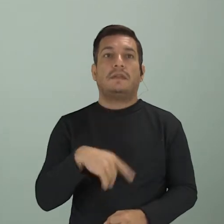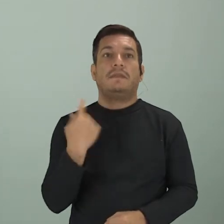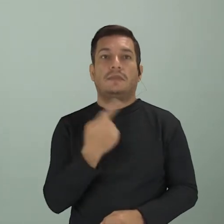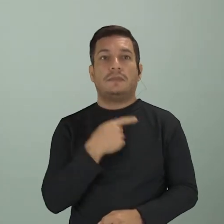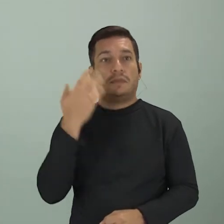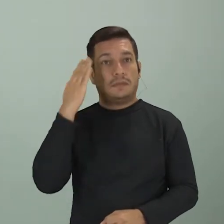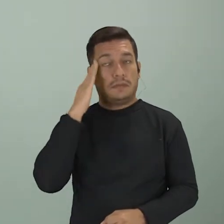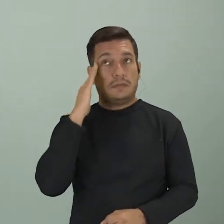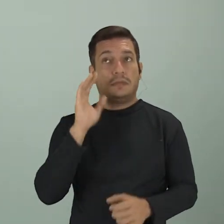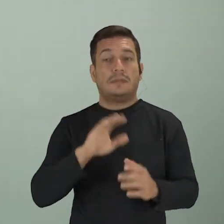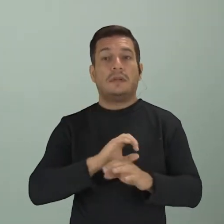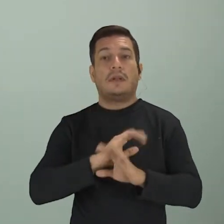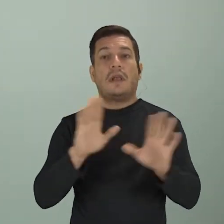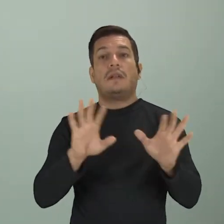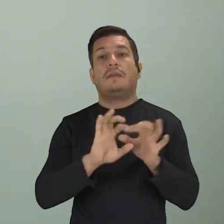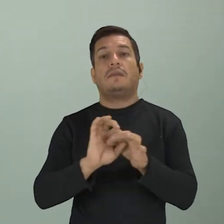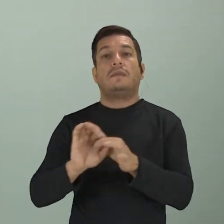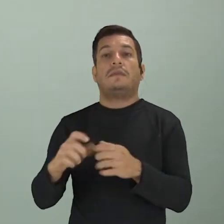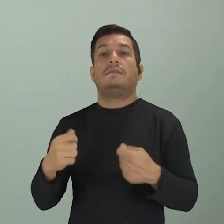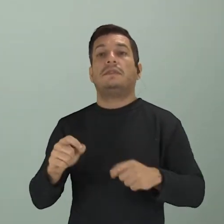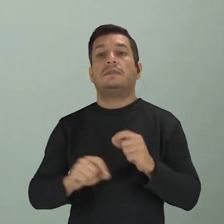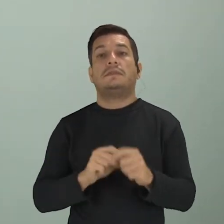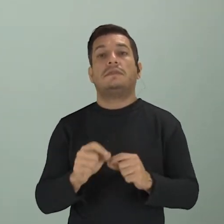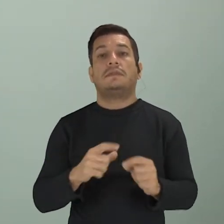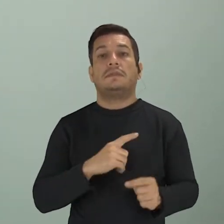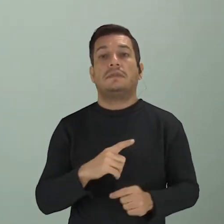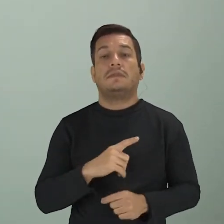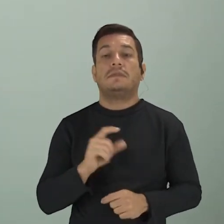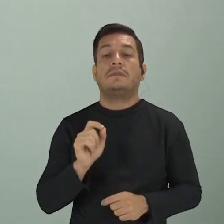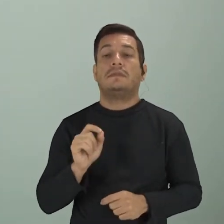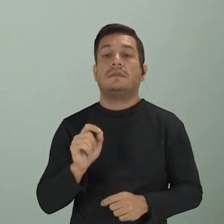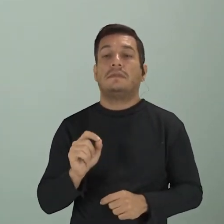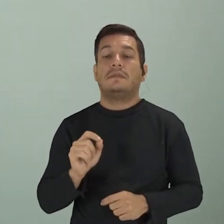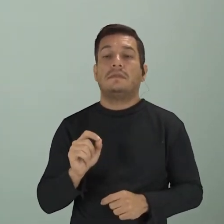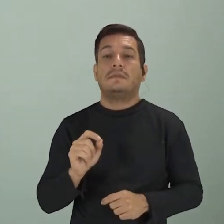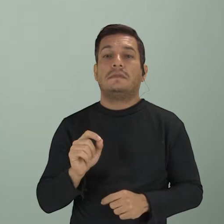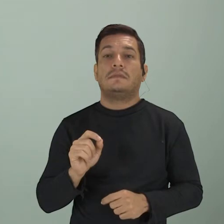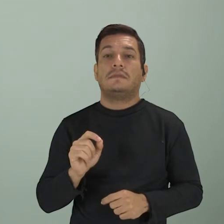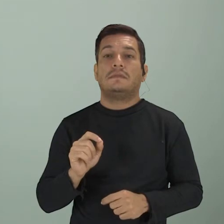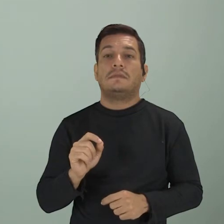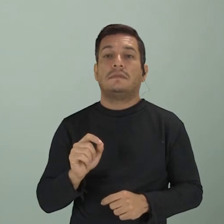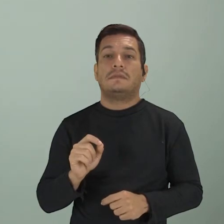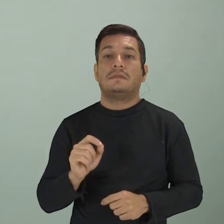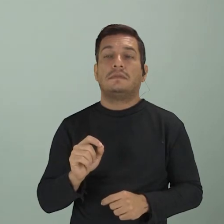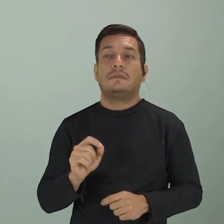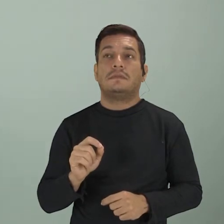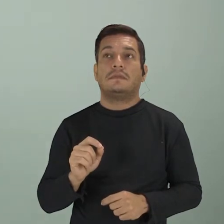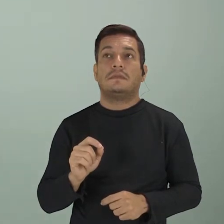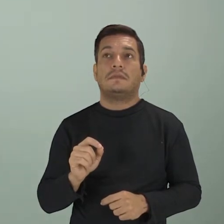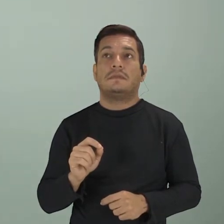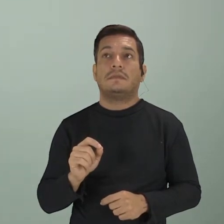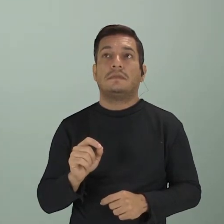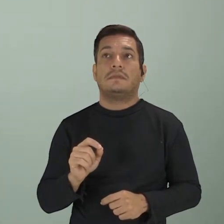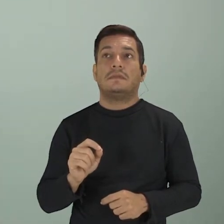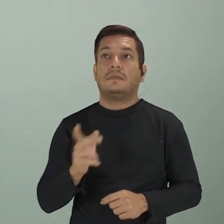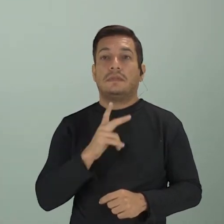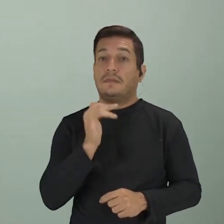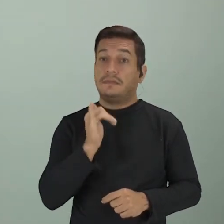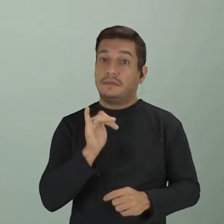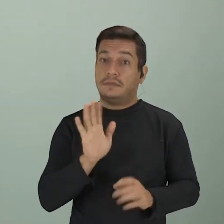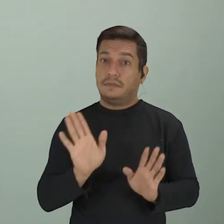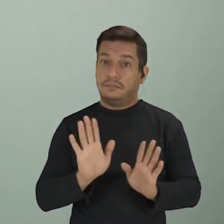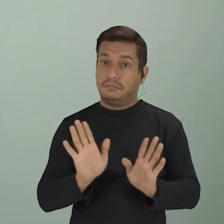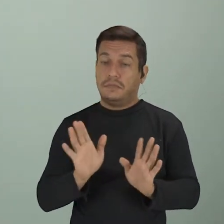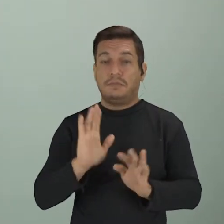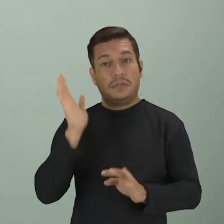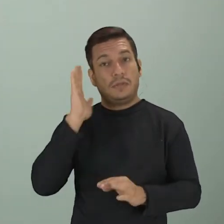entender esse contexto, a gente precisa levar em consideração, para que a gente precise... Ele não diz, Mas, para que